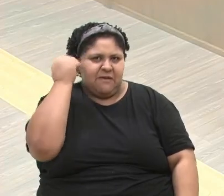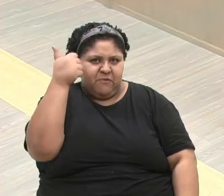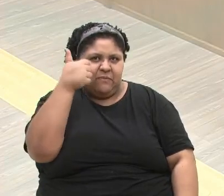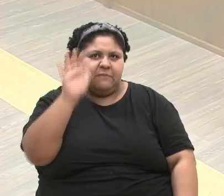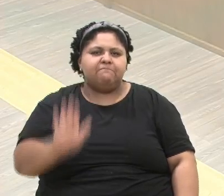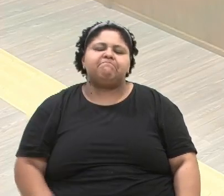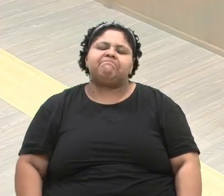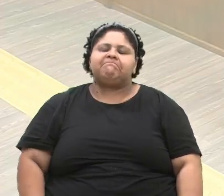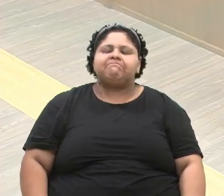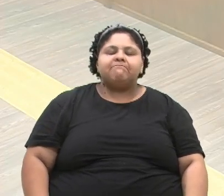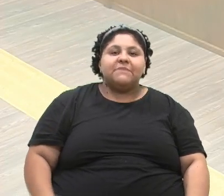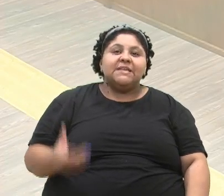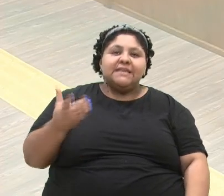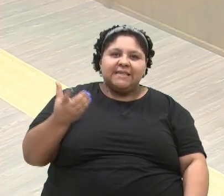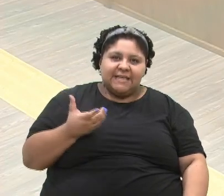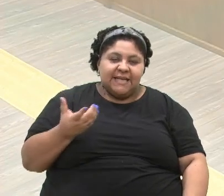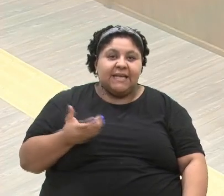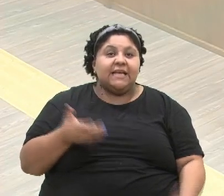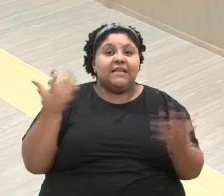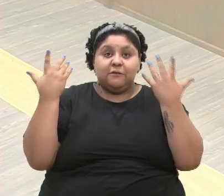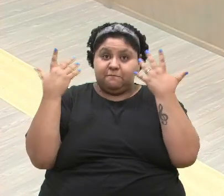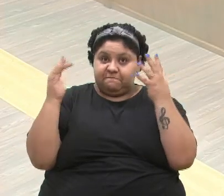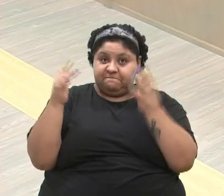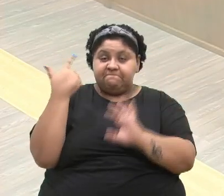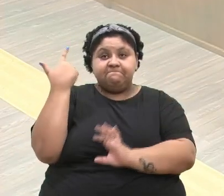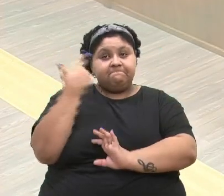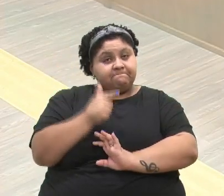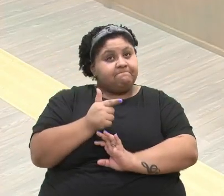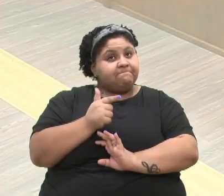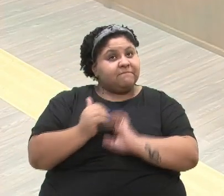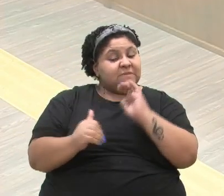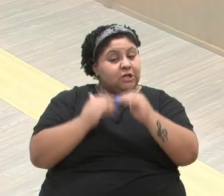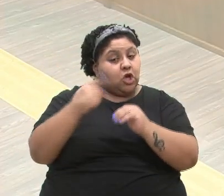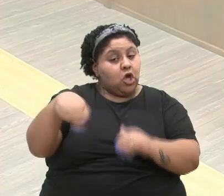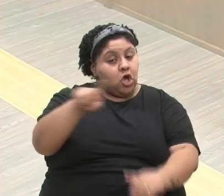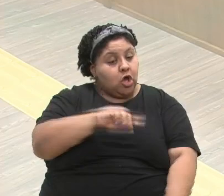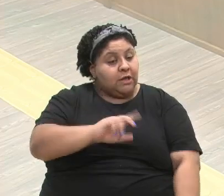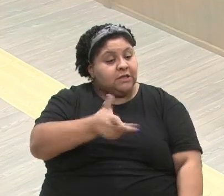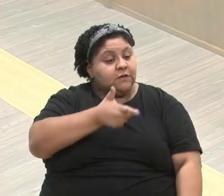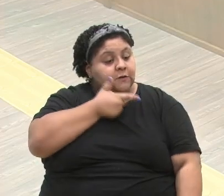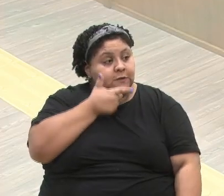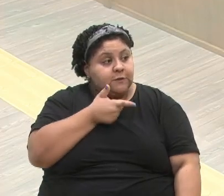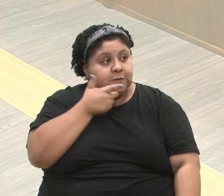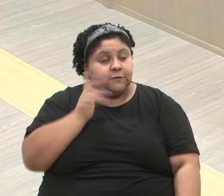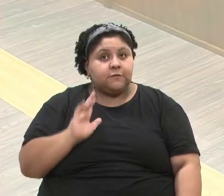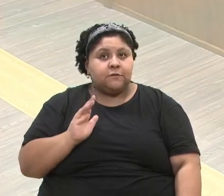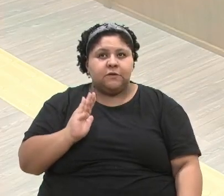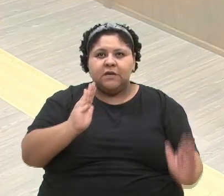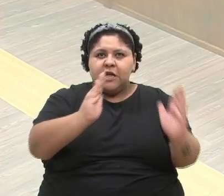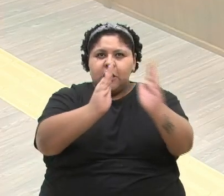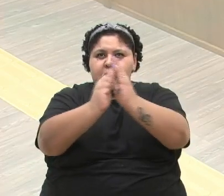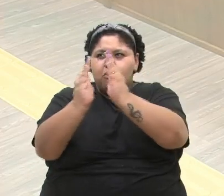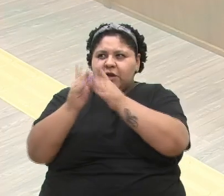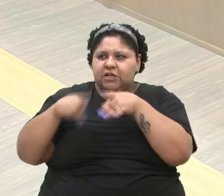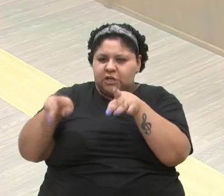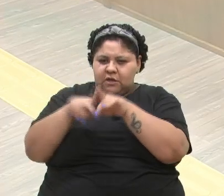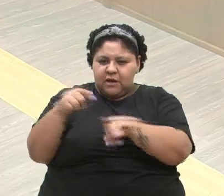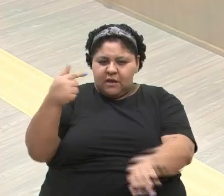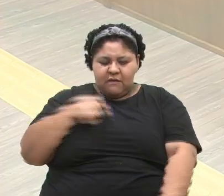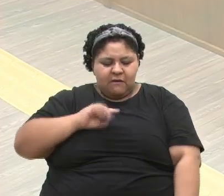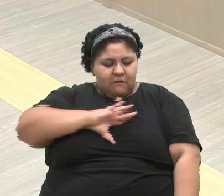Eu quero lhe parabenizar mais uma vez, e quando a gente fala em moradia popular, eu sou um